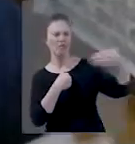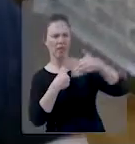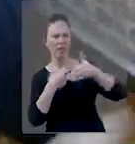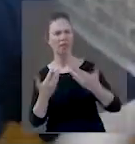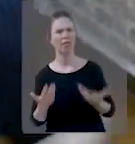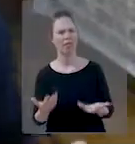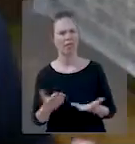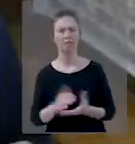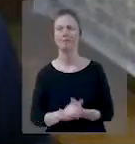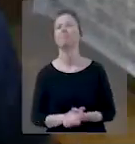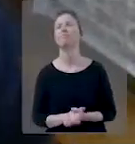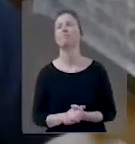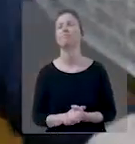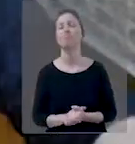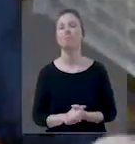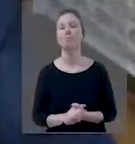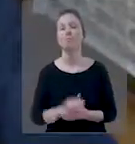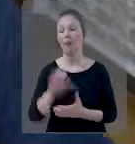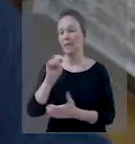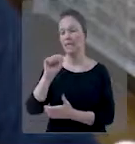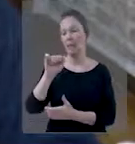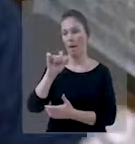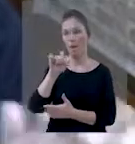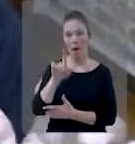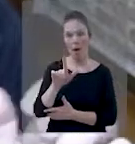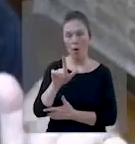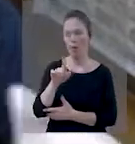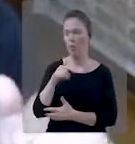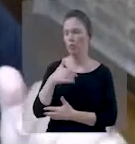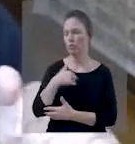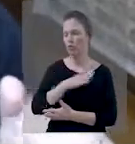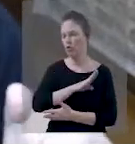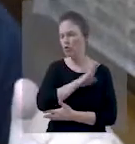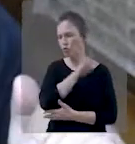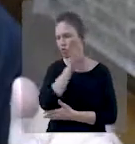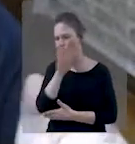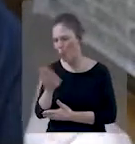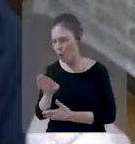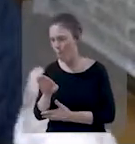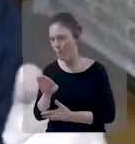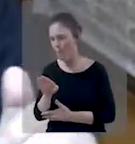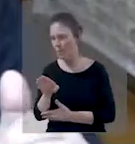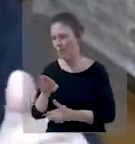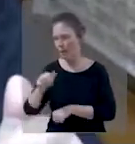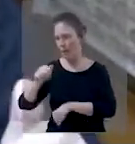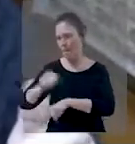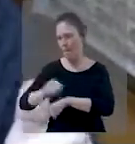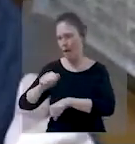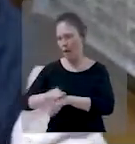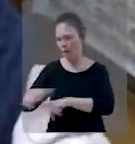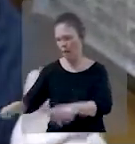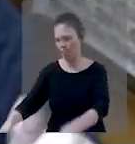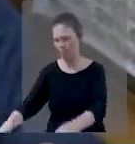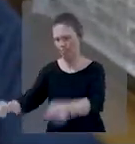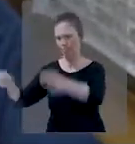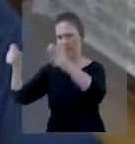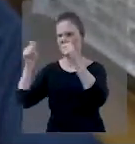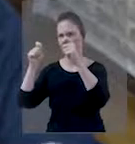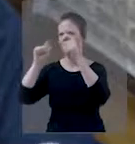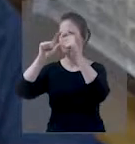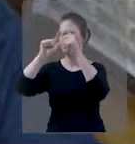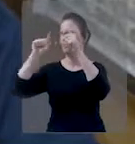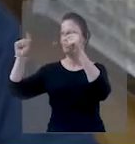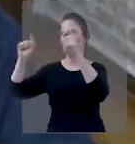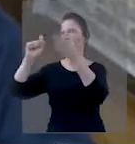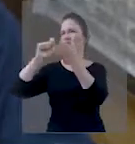Por que eles estão achando que isso é um absurdo? E aí Samuel chegou lá pegou uma pedra levantou a